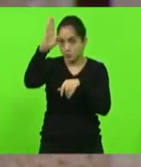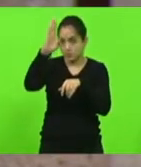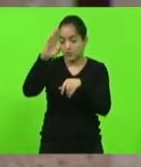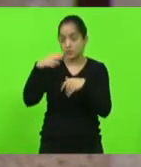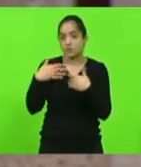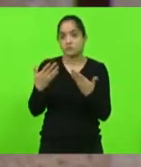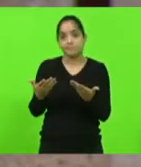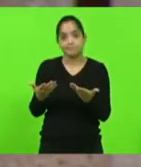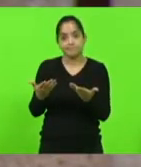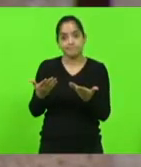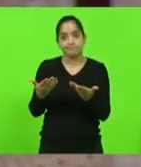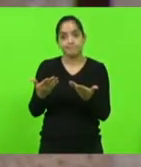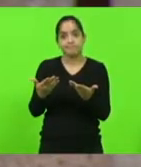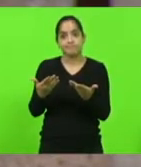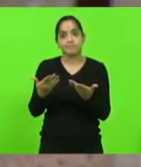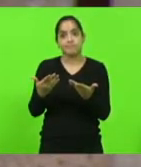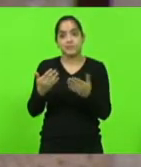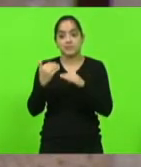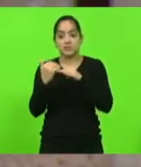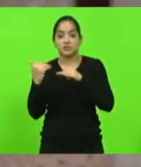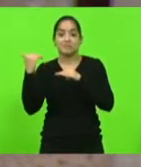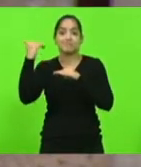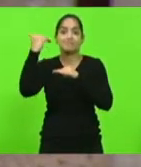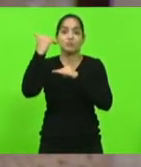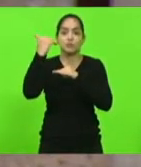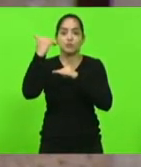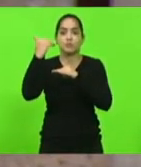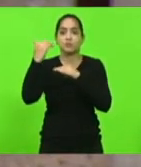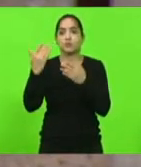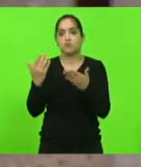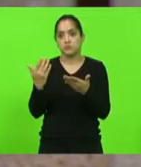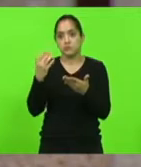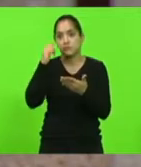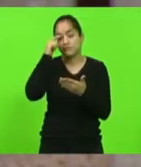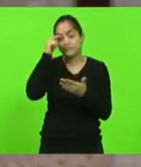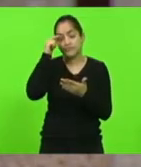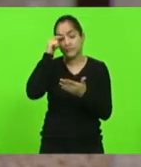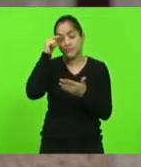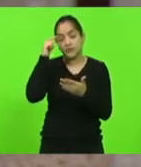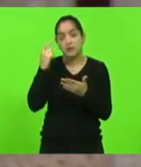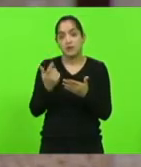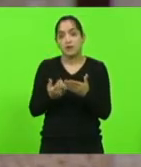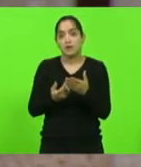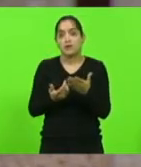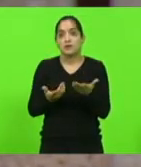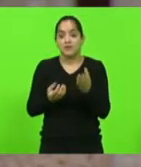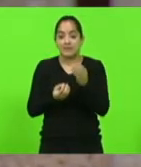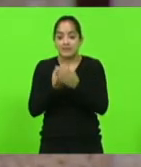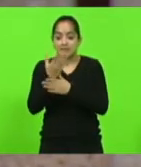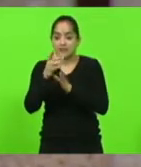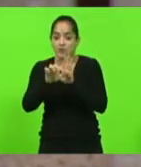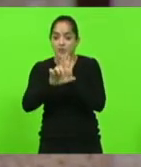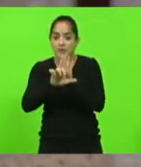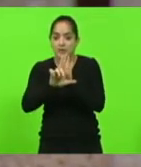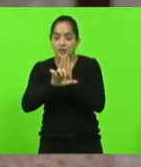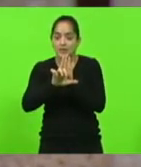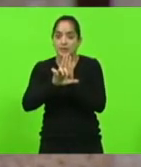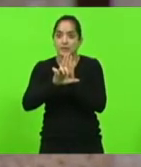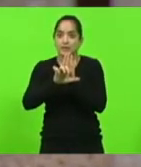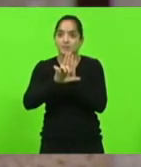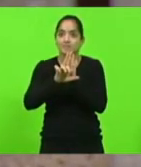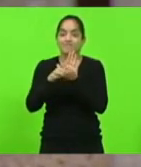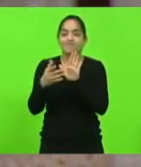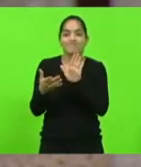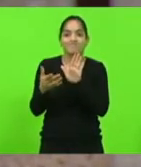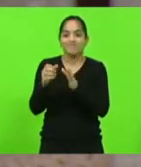que nós estamos se sobrepondo à ciência e nós vamos criar uma lei que ela não